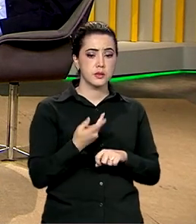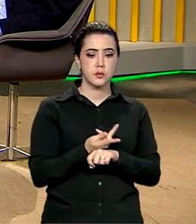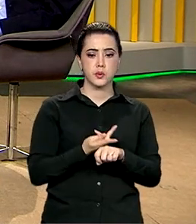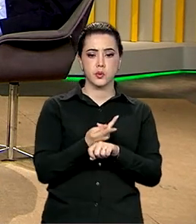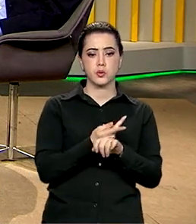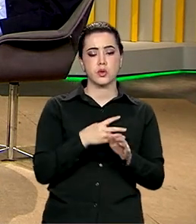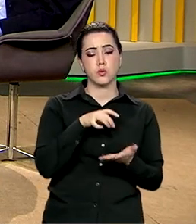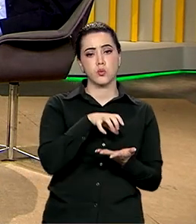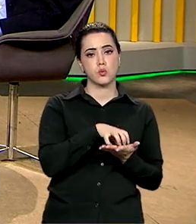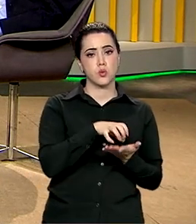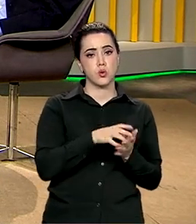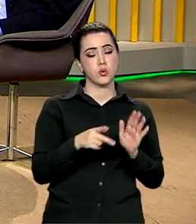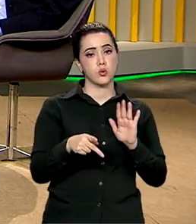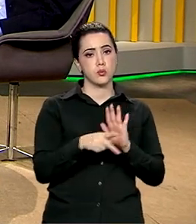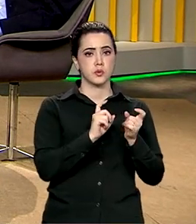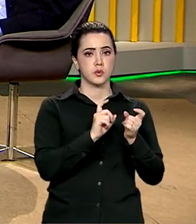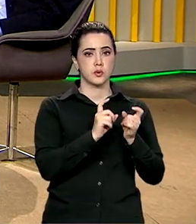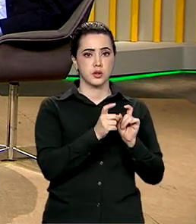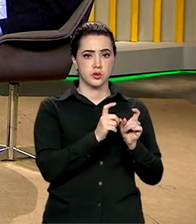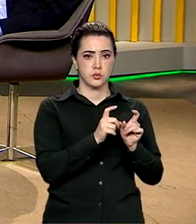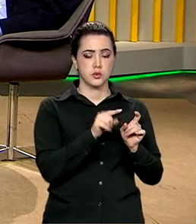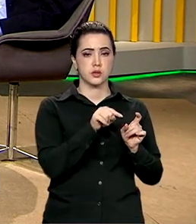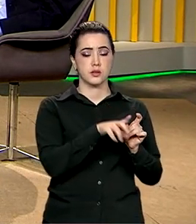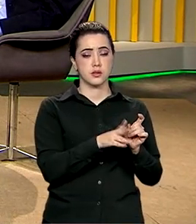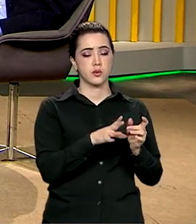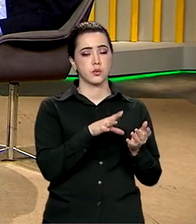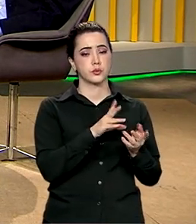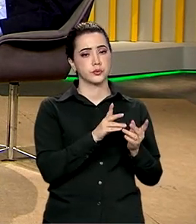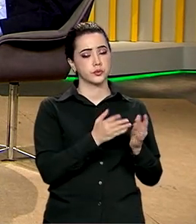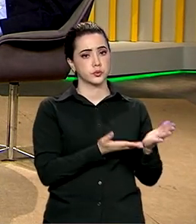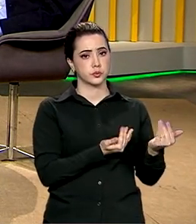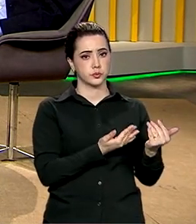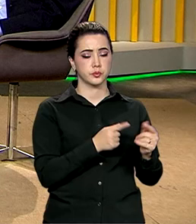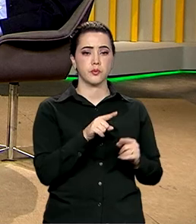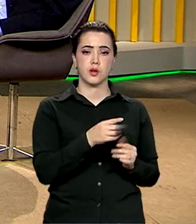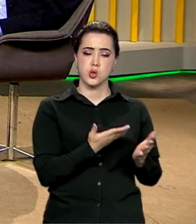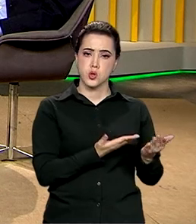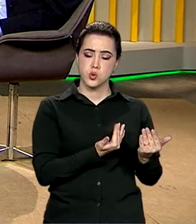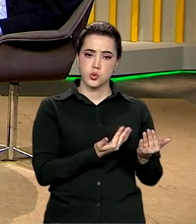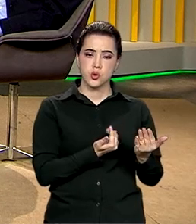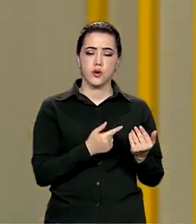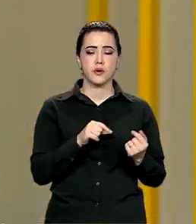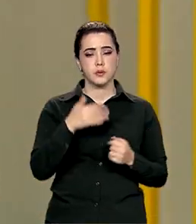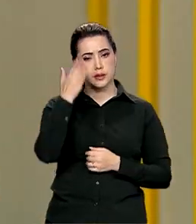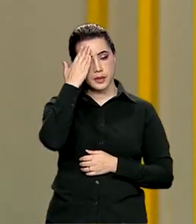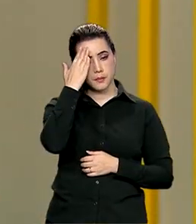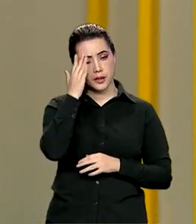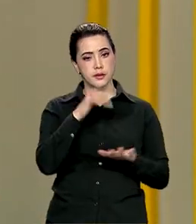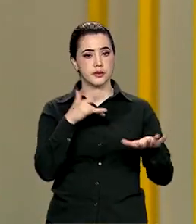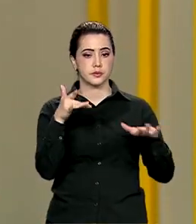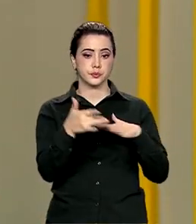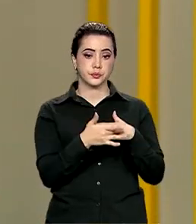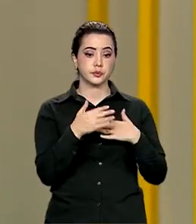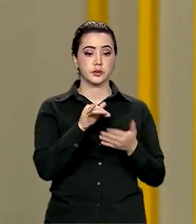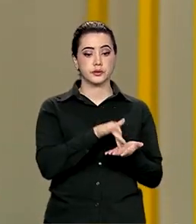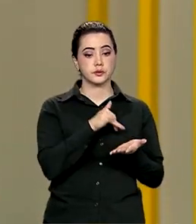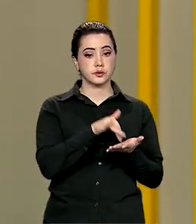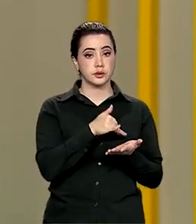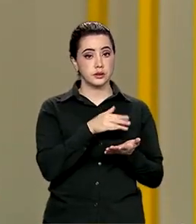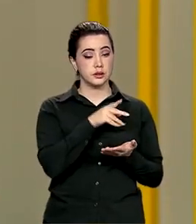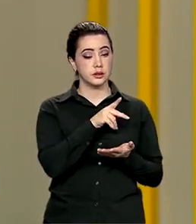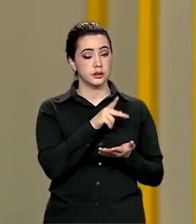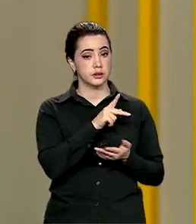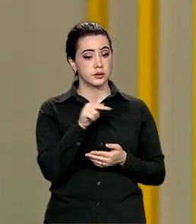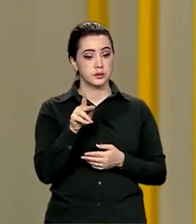o órgão gestor estadual e o Conselho Estadual de Juventude. E o jovem pode se informar na rede social da Secretaria-Geral da Presidência,